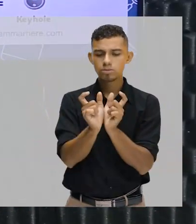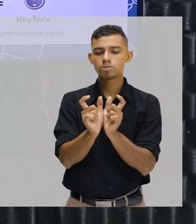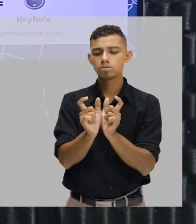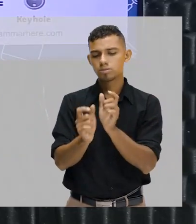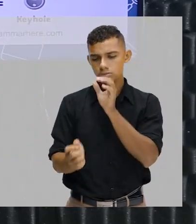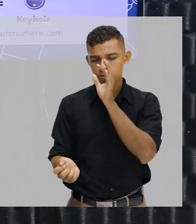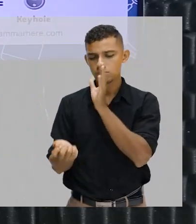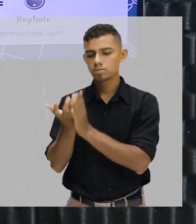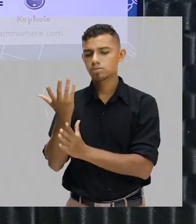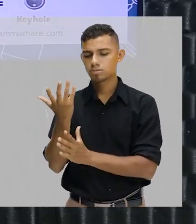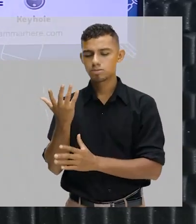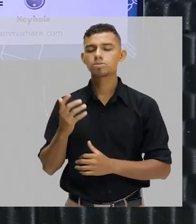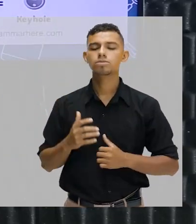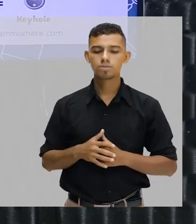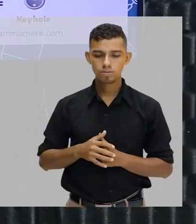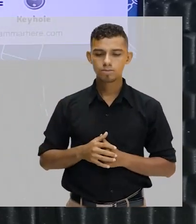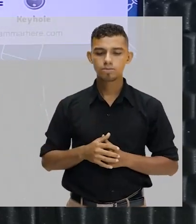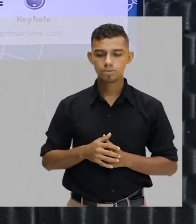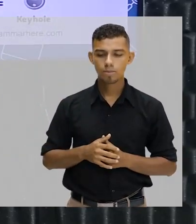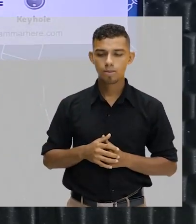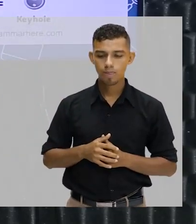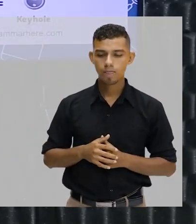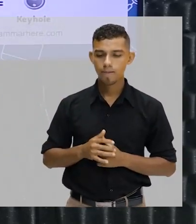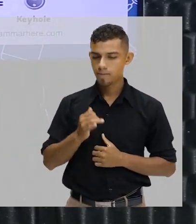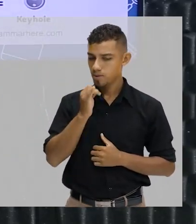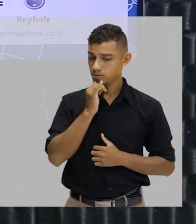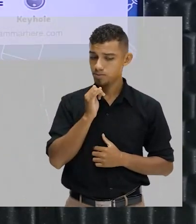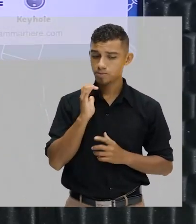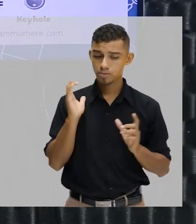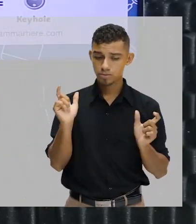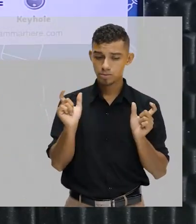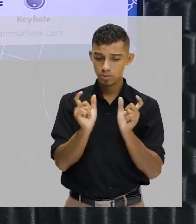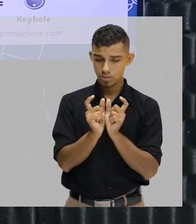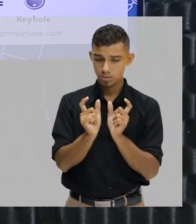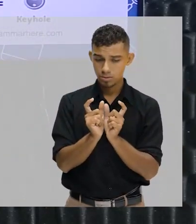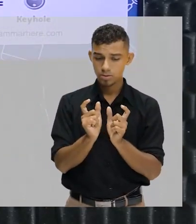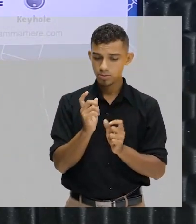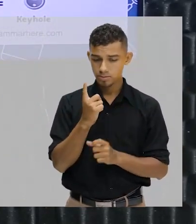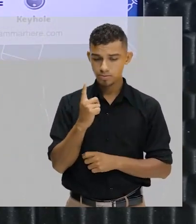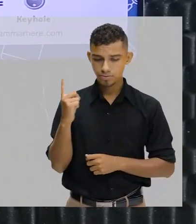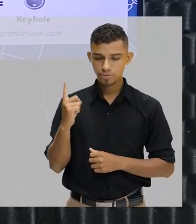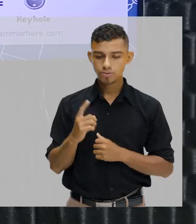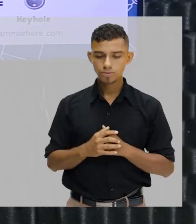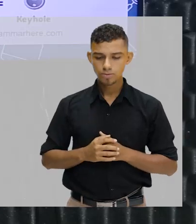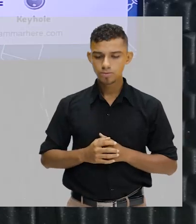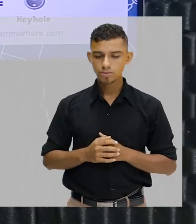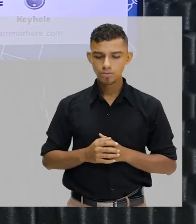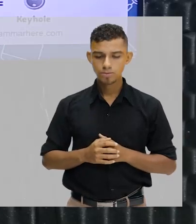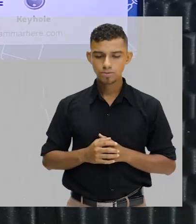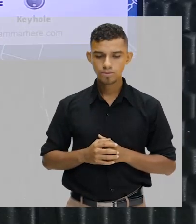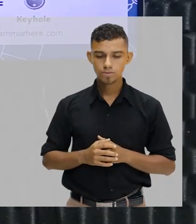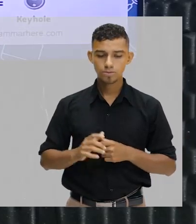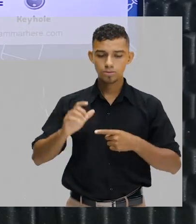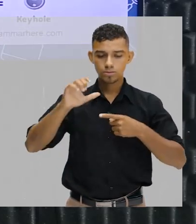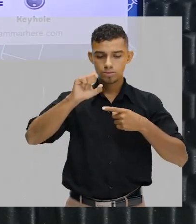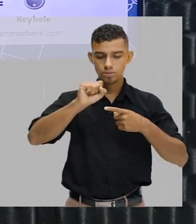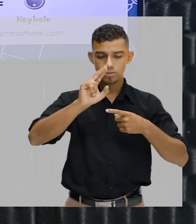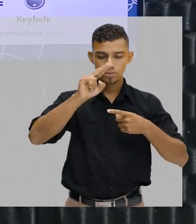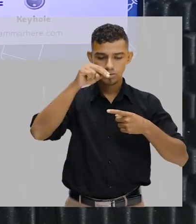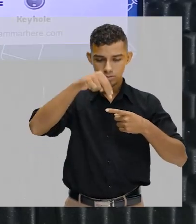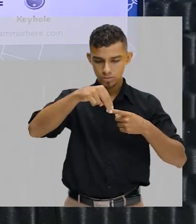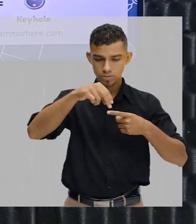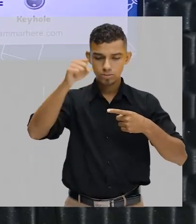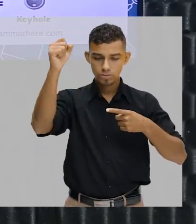para criar uma palavra nova. A mistura eu vou pegar só um pedacinho e eu já vou mostrar para vocês. Sun, sol,